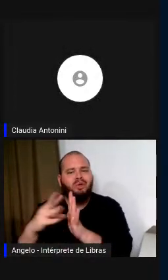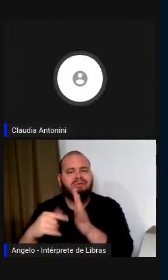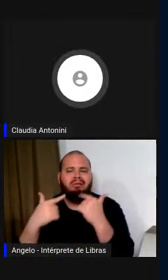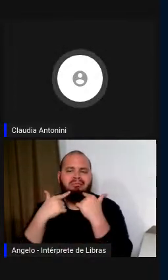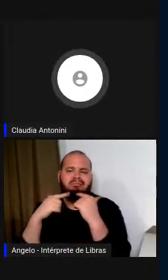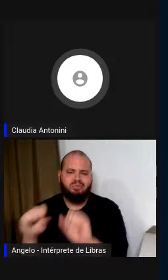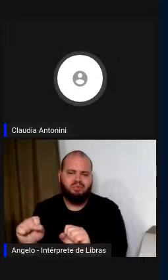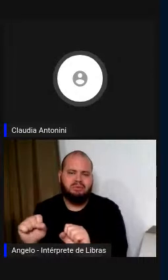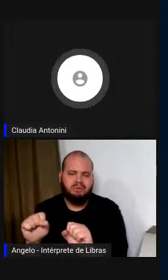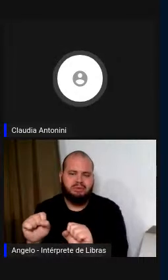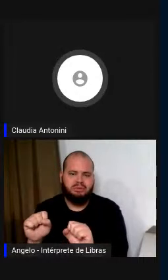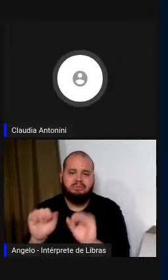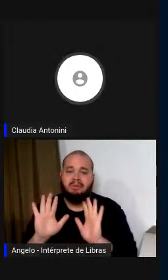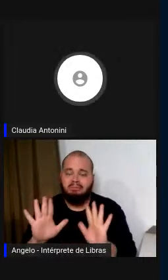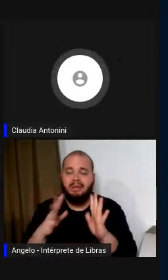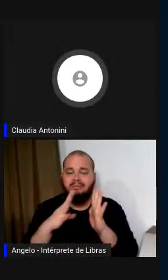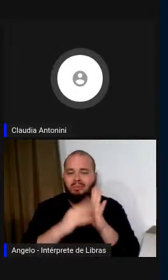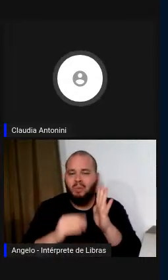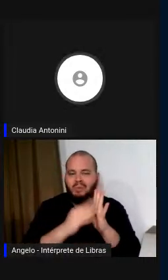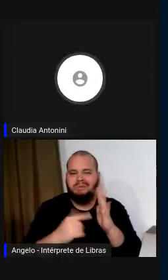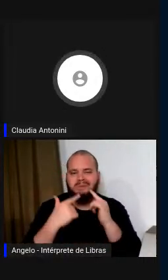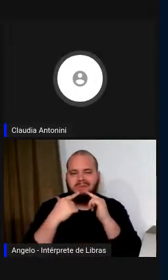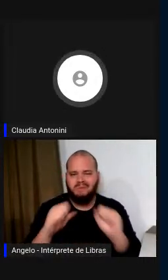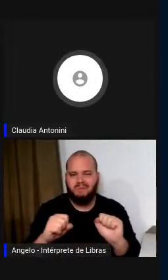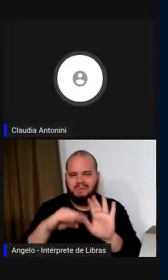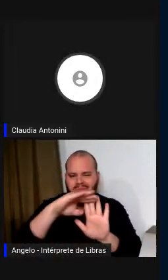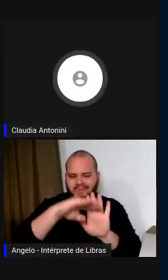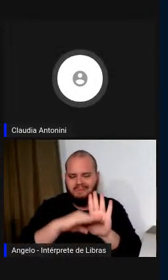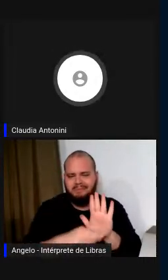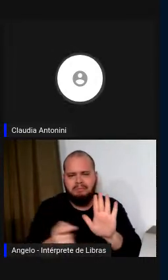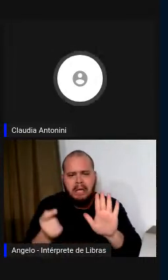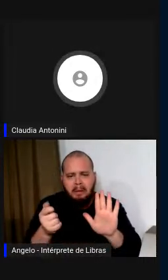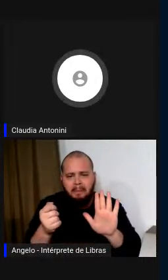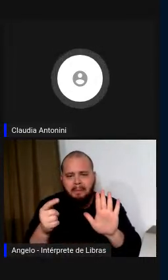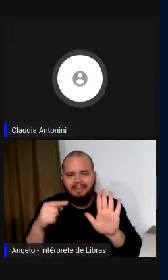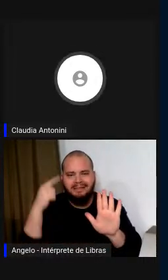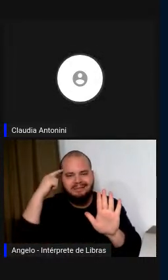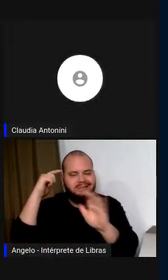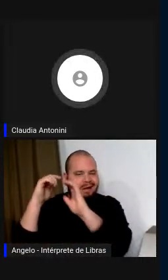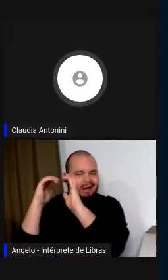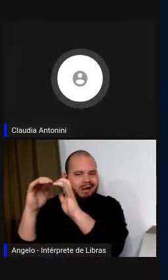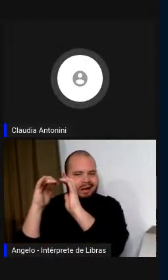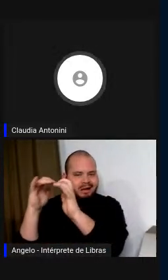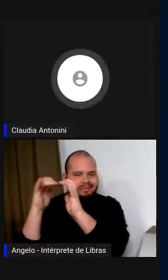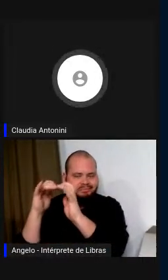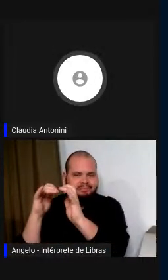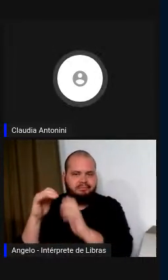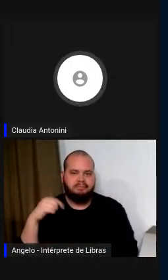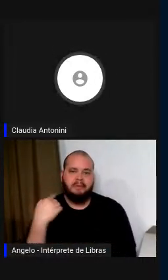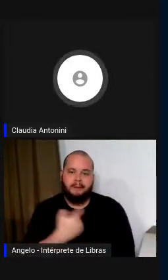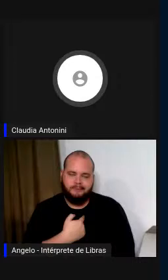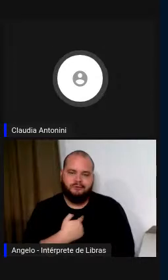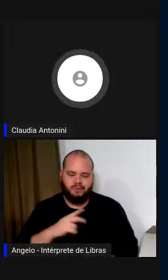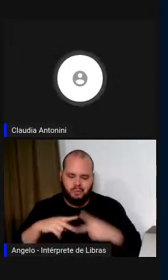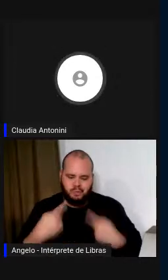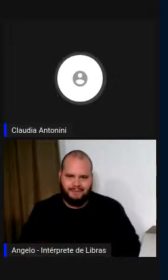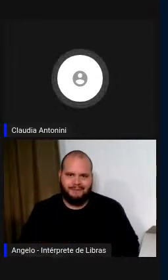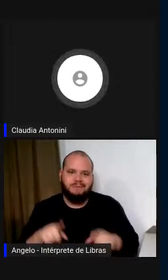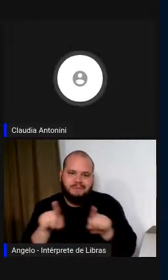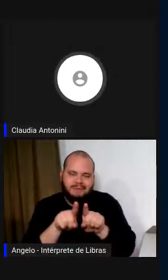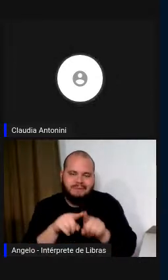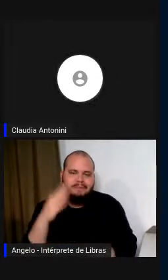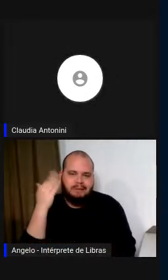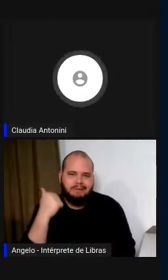são bastante semelhantes a como a nossa mente funciona. Nós também trabalhamos por associação, conhecemos o